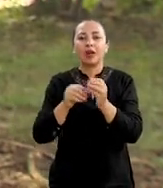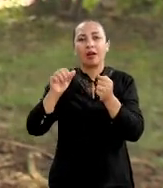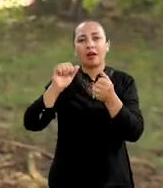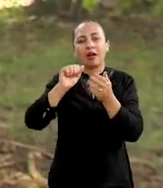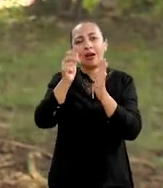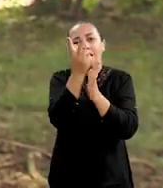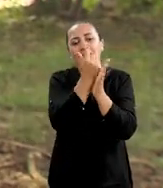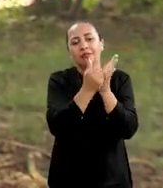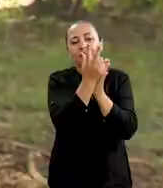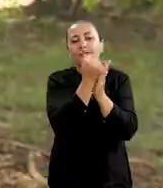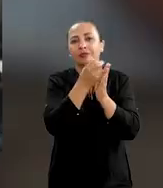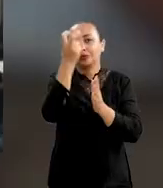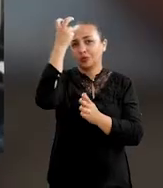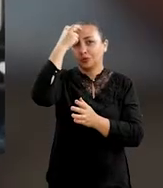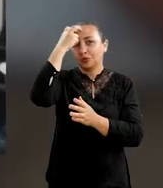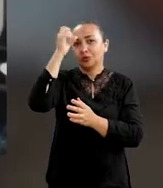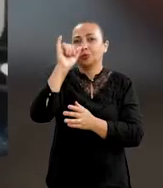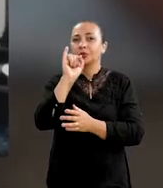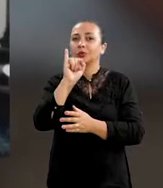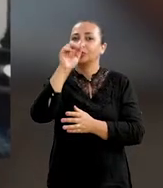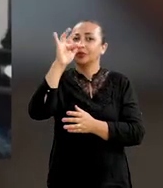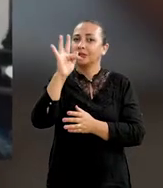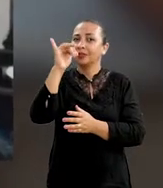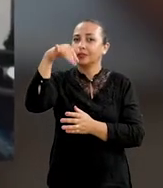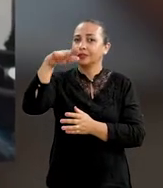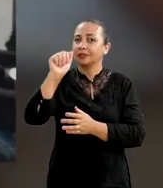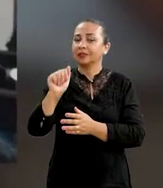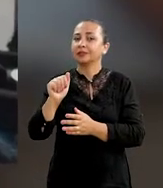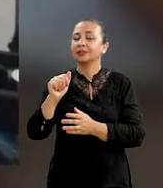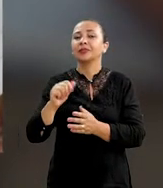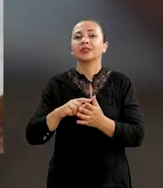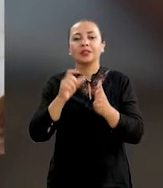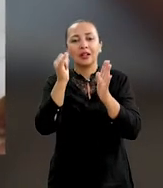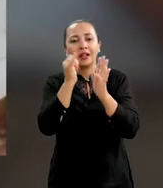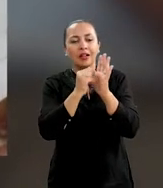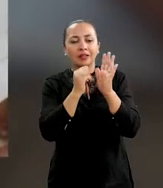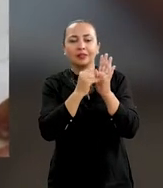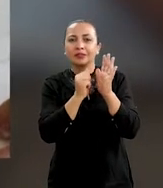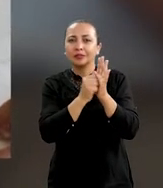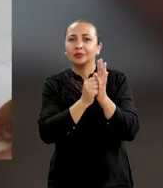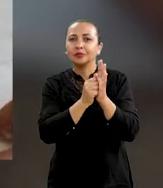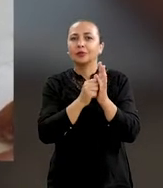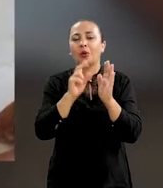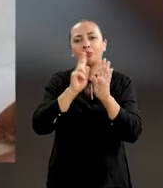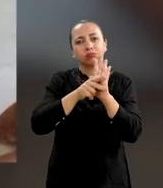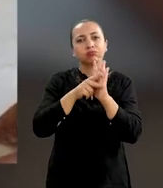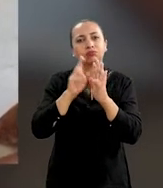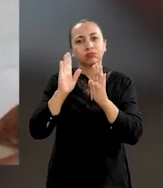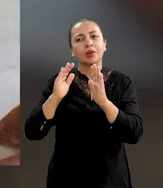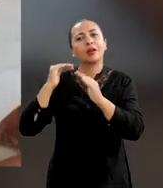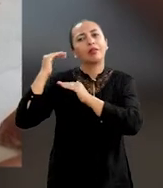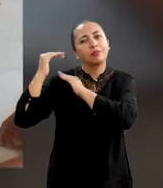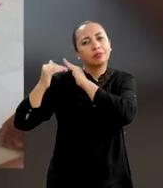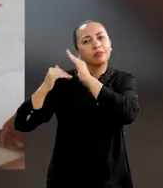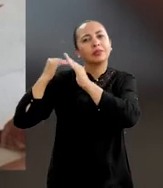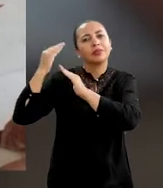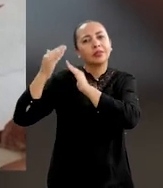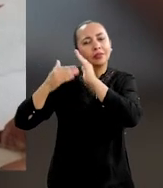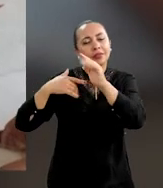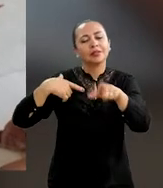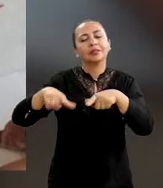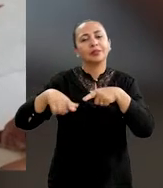cultura no IFMA. Eu escrevi um projeto que já vinha sendo